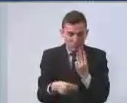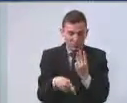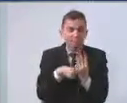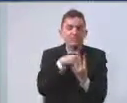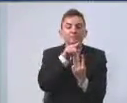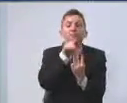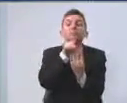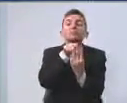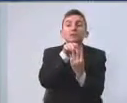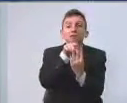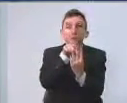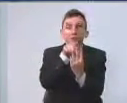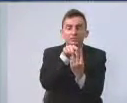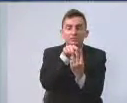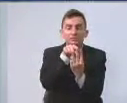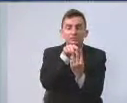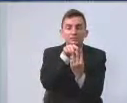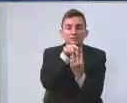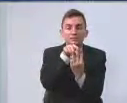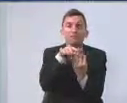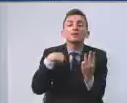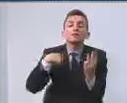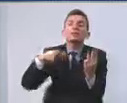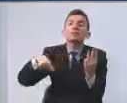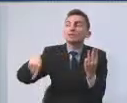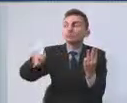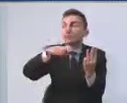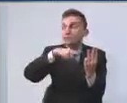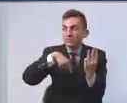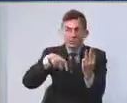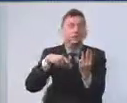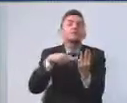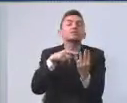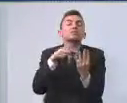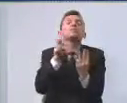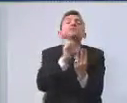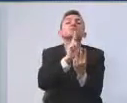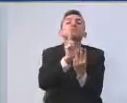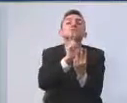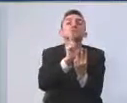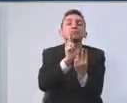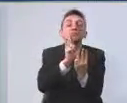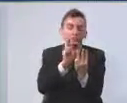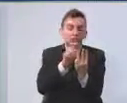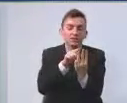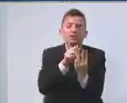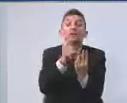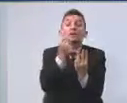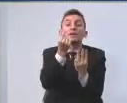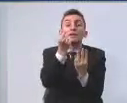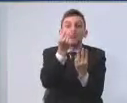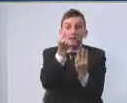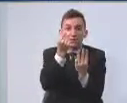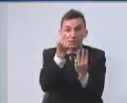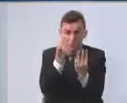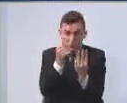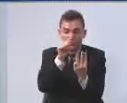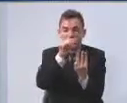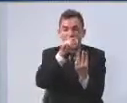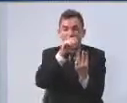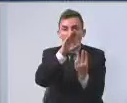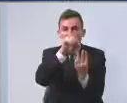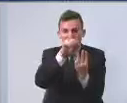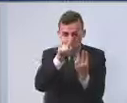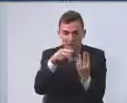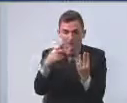tem uma segunda parte que nós identificamos como recursos alocados ao fundo